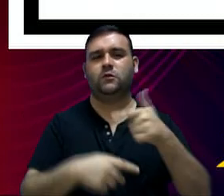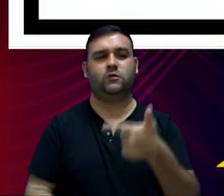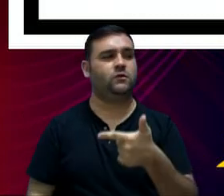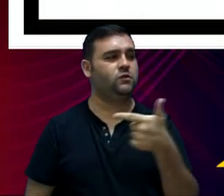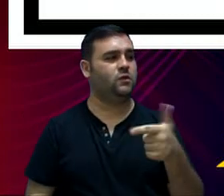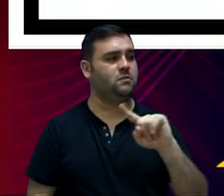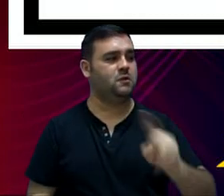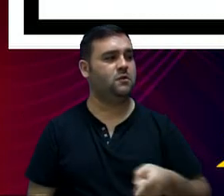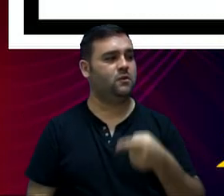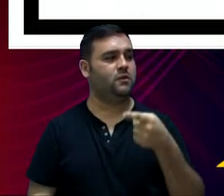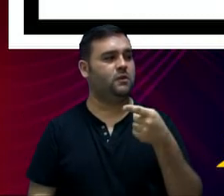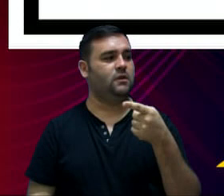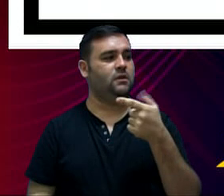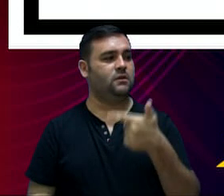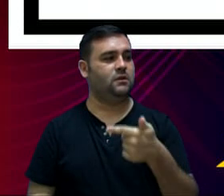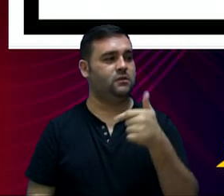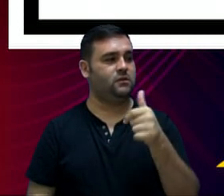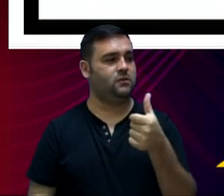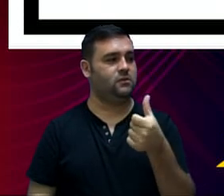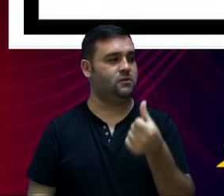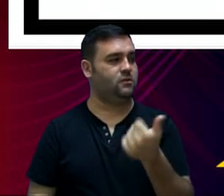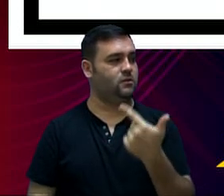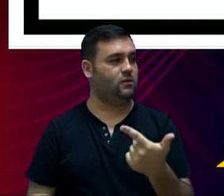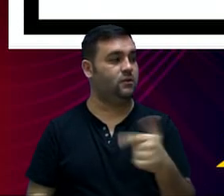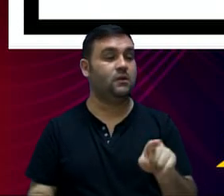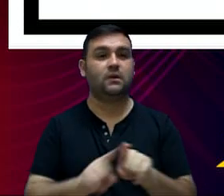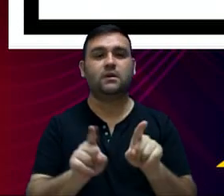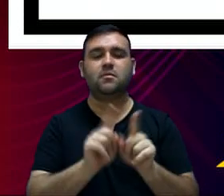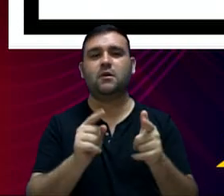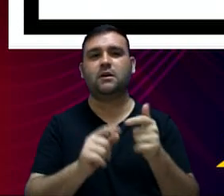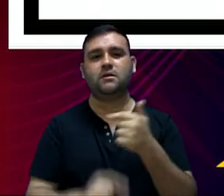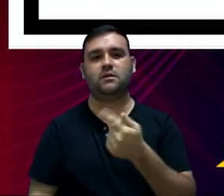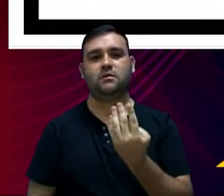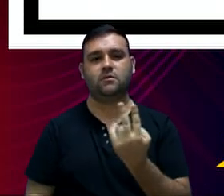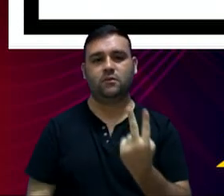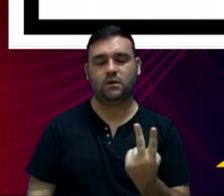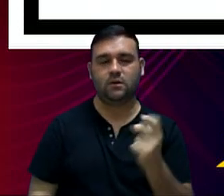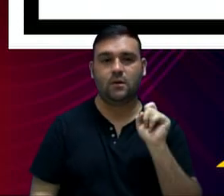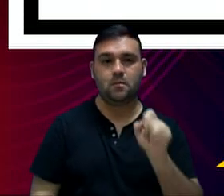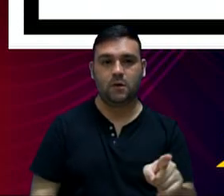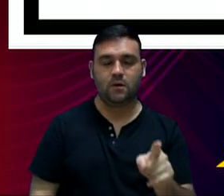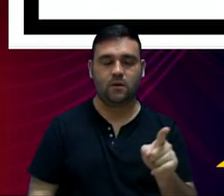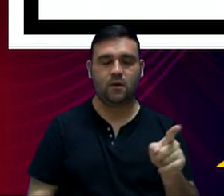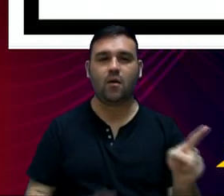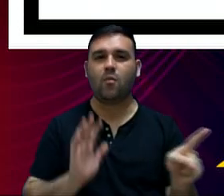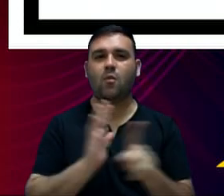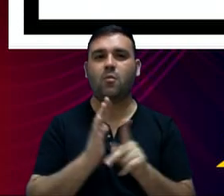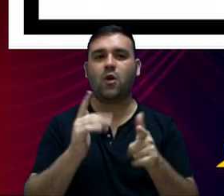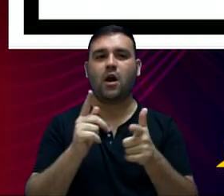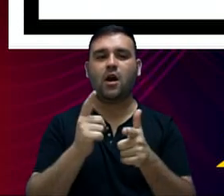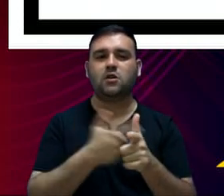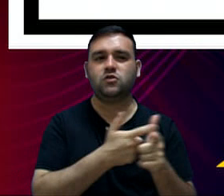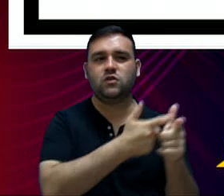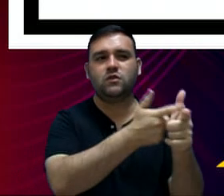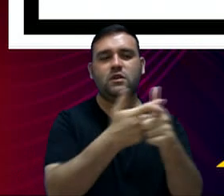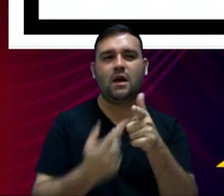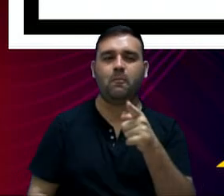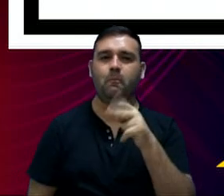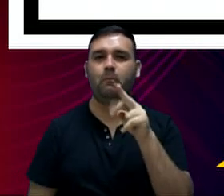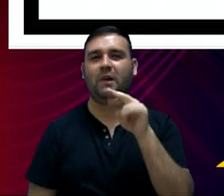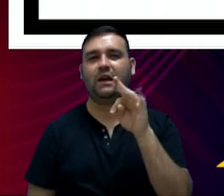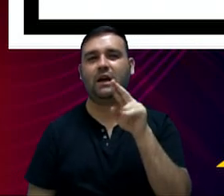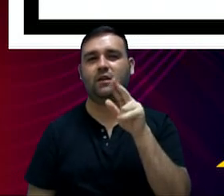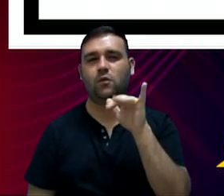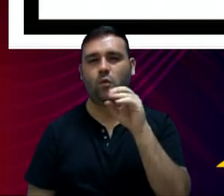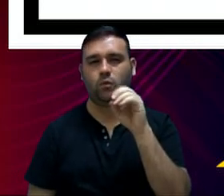R.762.000.000. E também tem aí R 742.000.000,00 como dívida de precatórios.